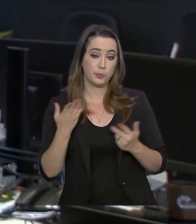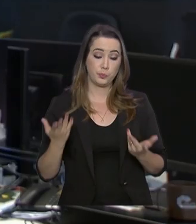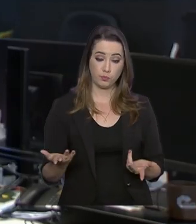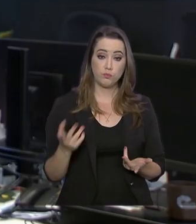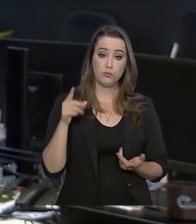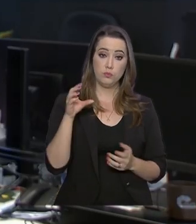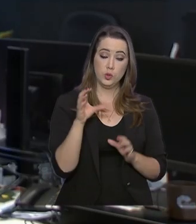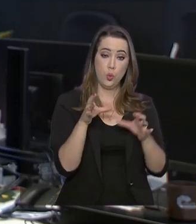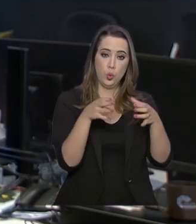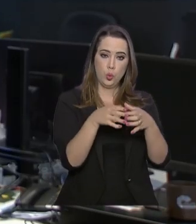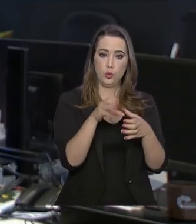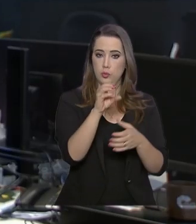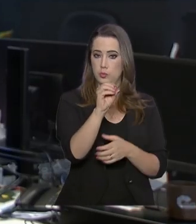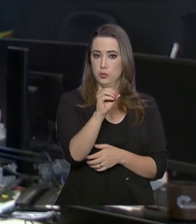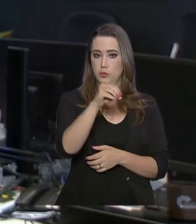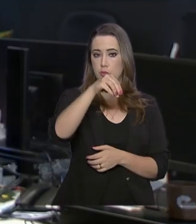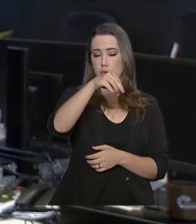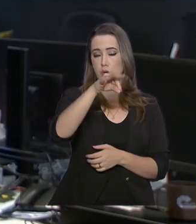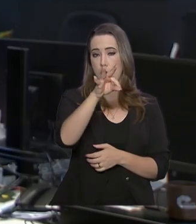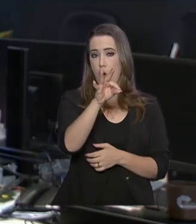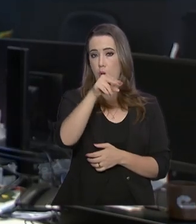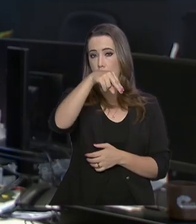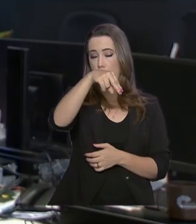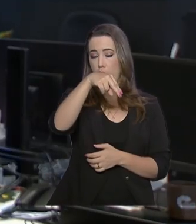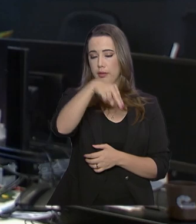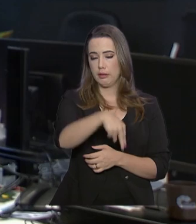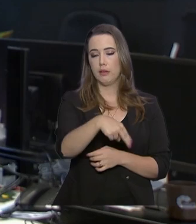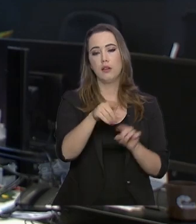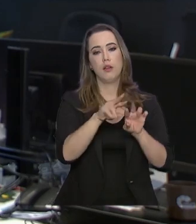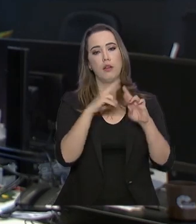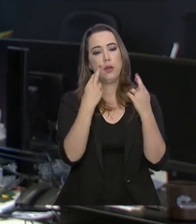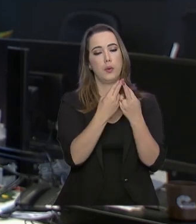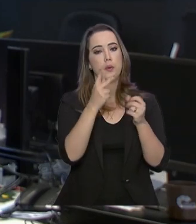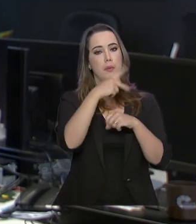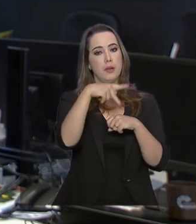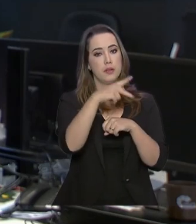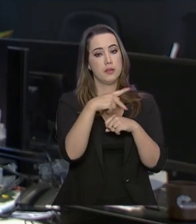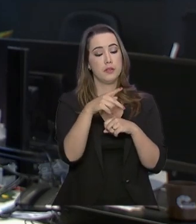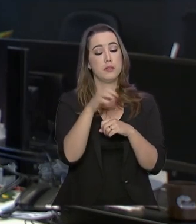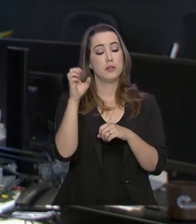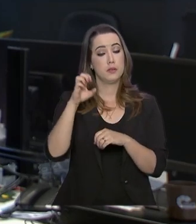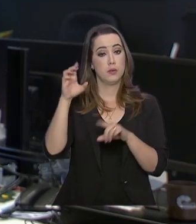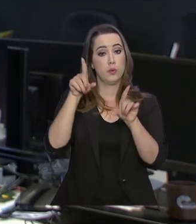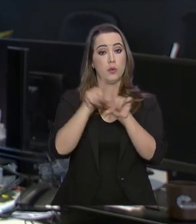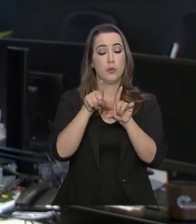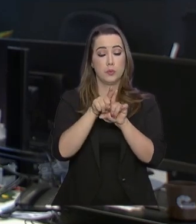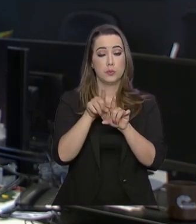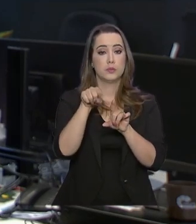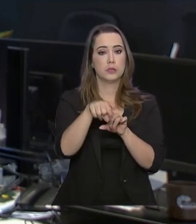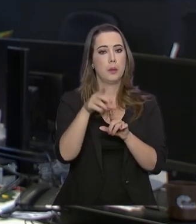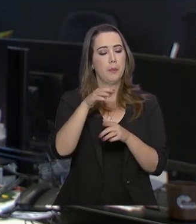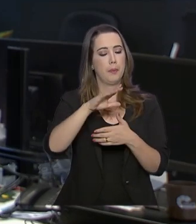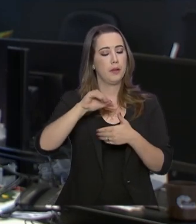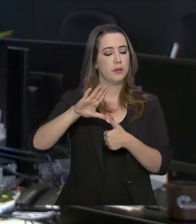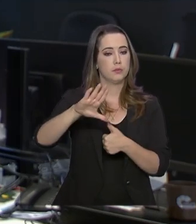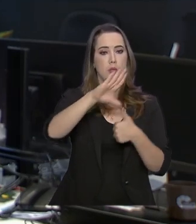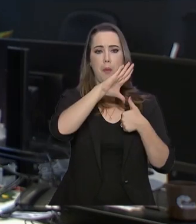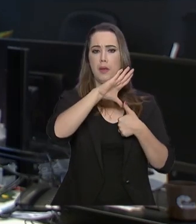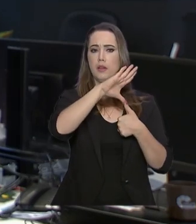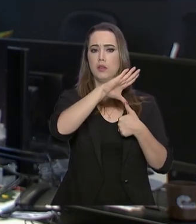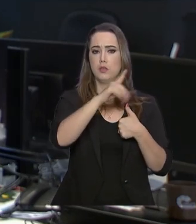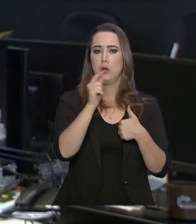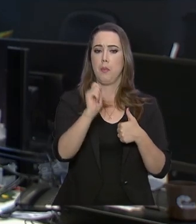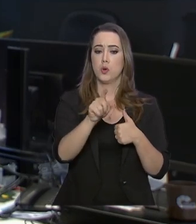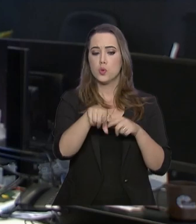A OTAN reúne principalmente países da Europa Ocidental e da América do Norte, mas os integrantes podem nomear aliados em outras